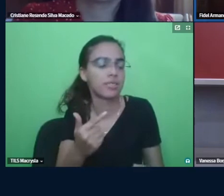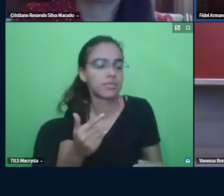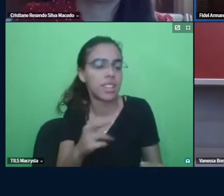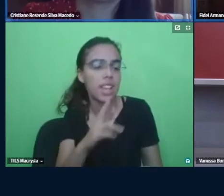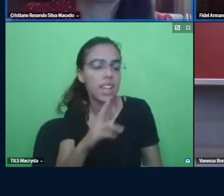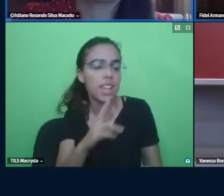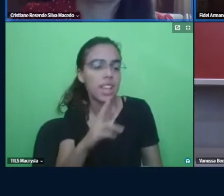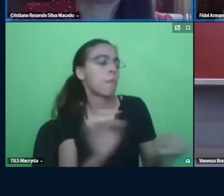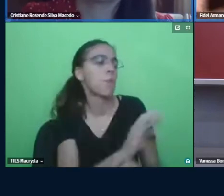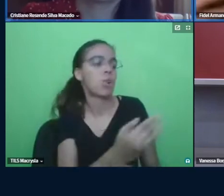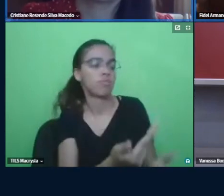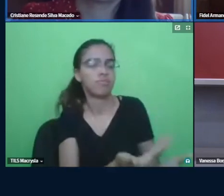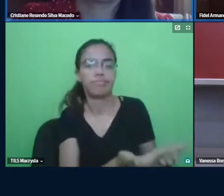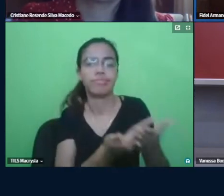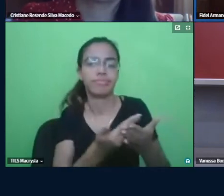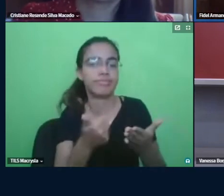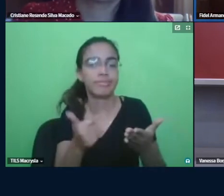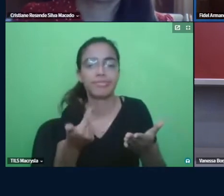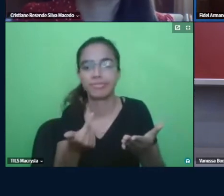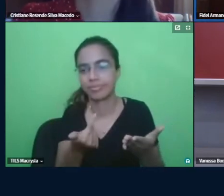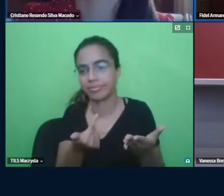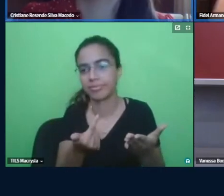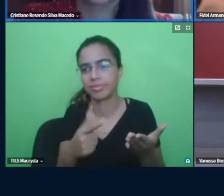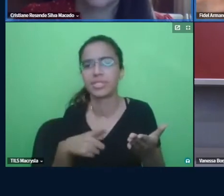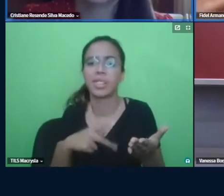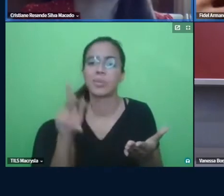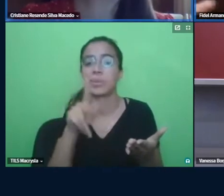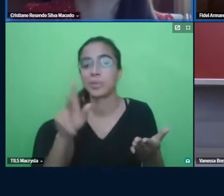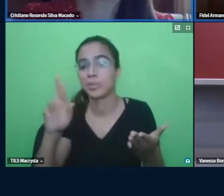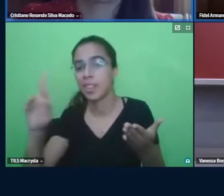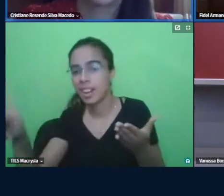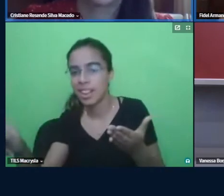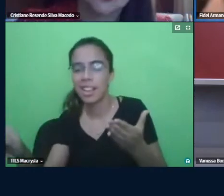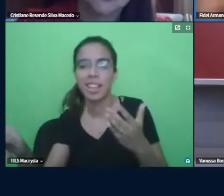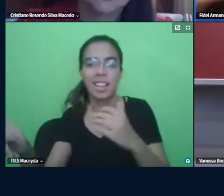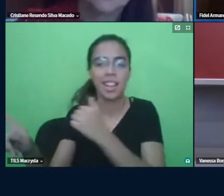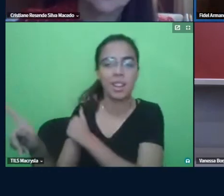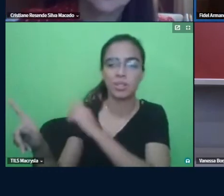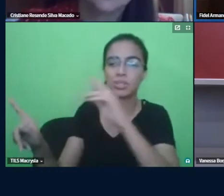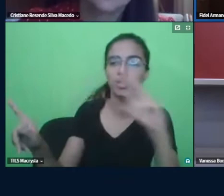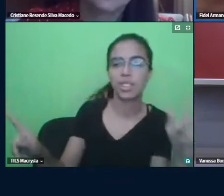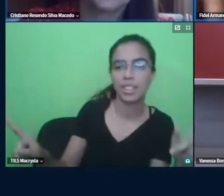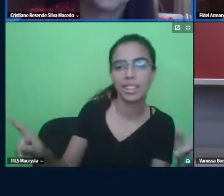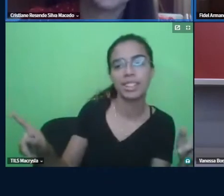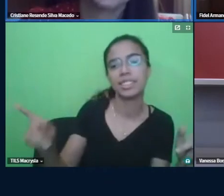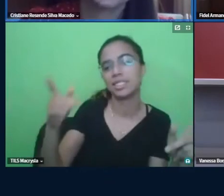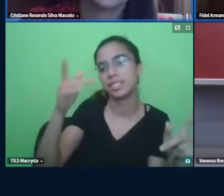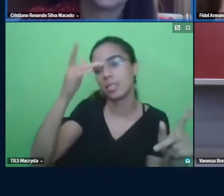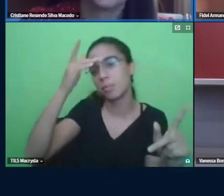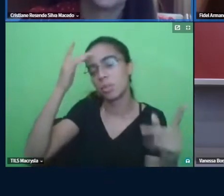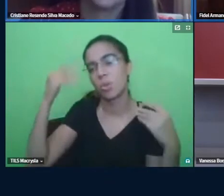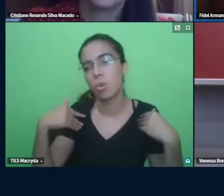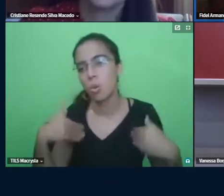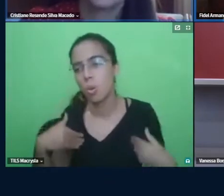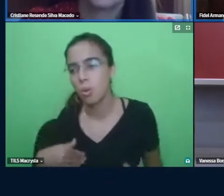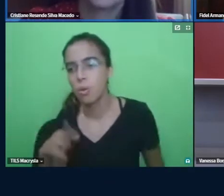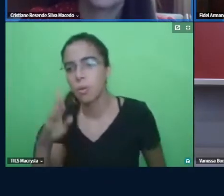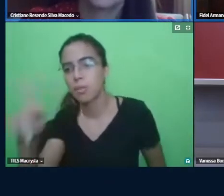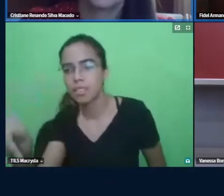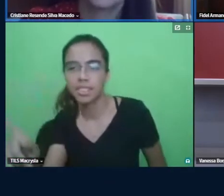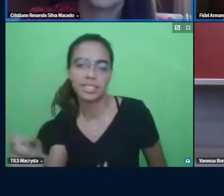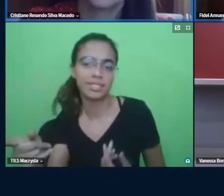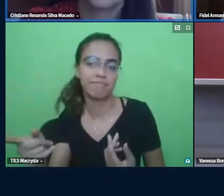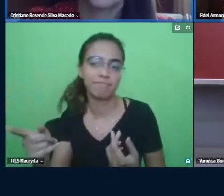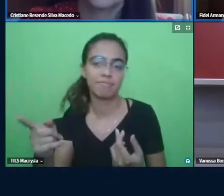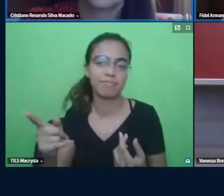porque como tem professores diferentes tem alunos diferentes tem personalidades modos de aprender pensar agir e conceber o mundo de